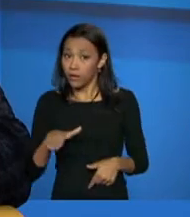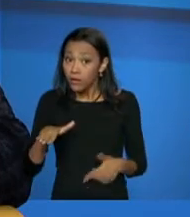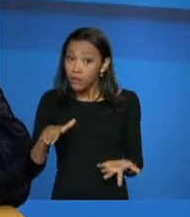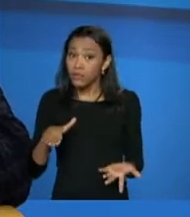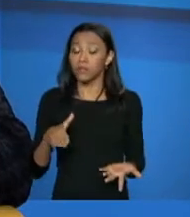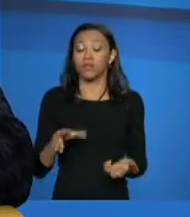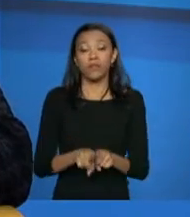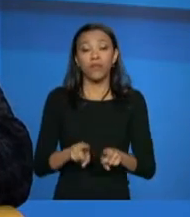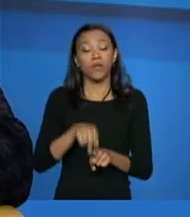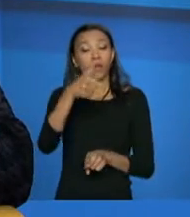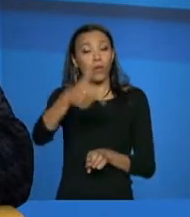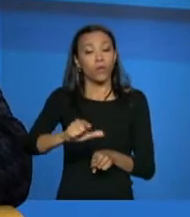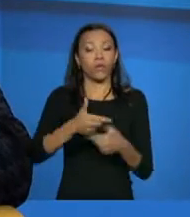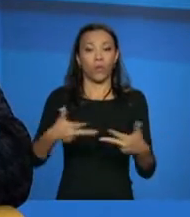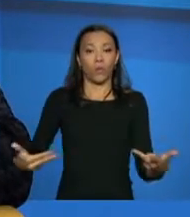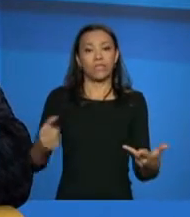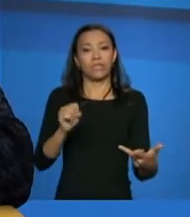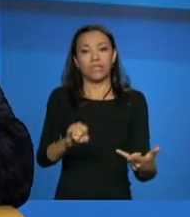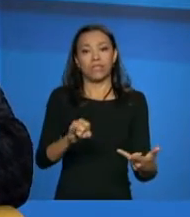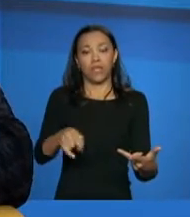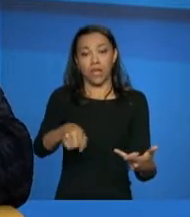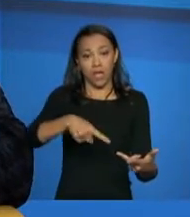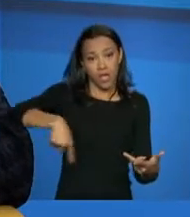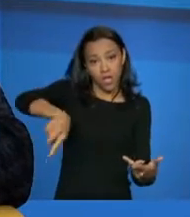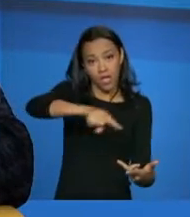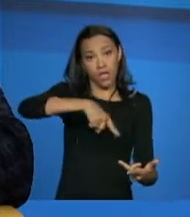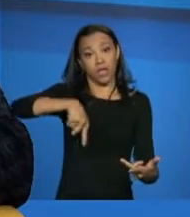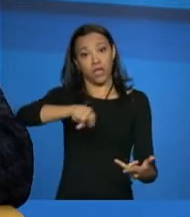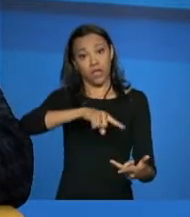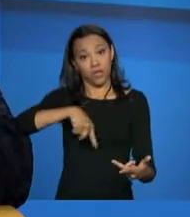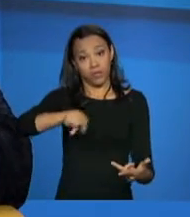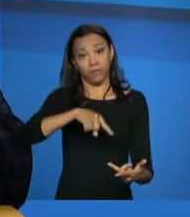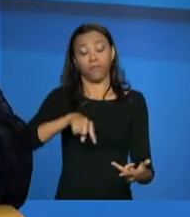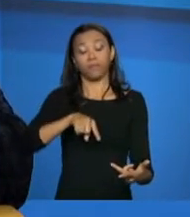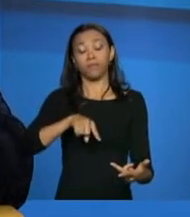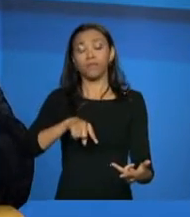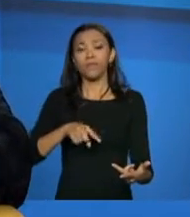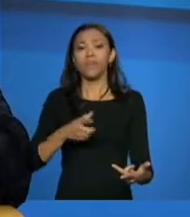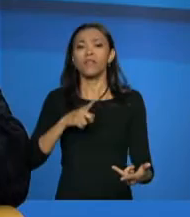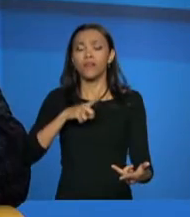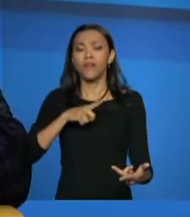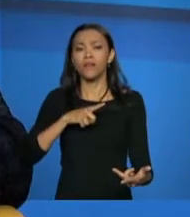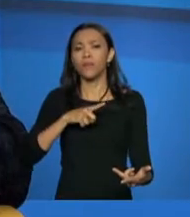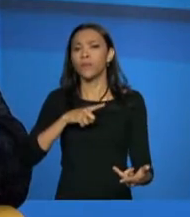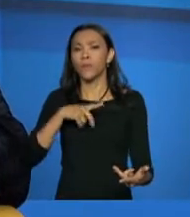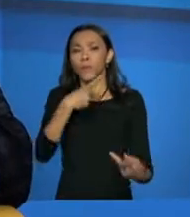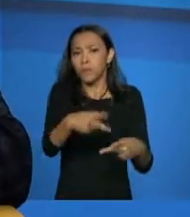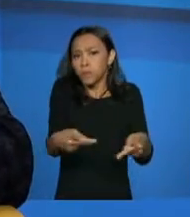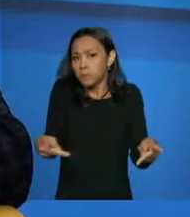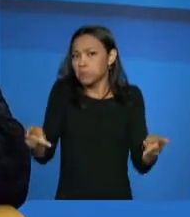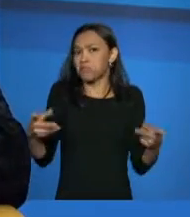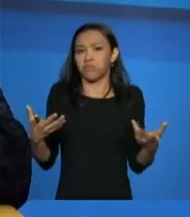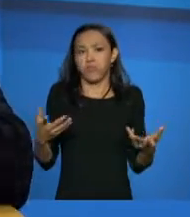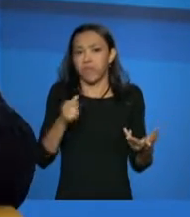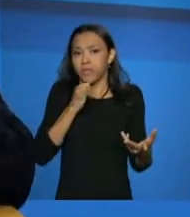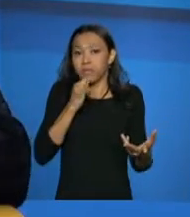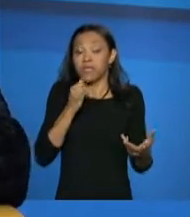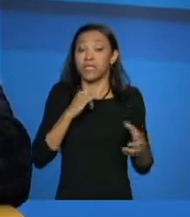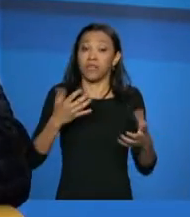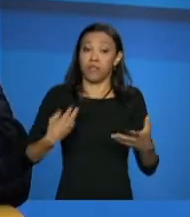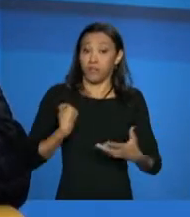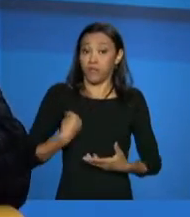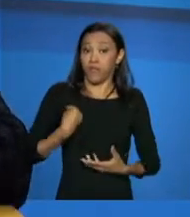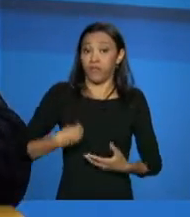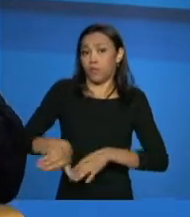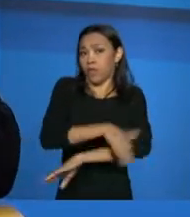a questão de pertencerem a gurus tradicionais ou específicos, de terem viveiros específicos, como ciganos, como a gente já